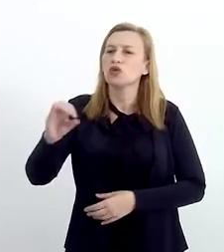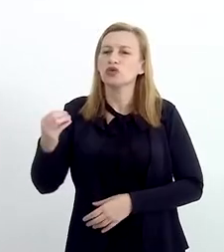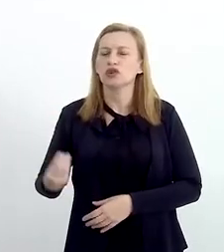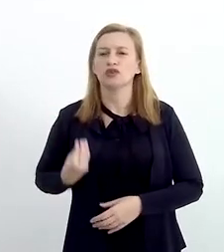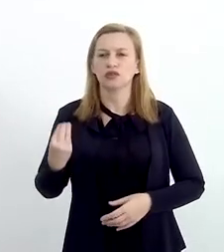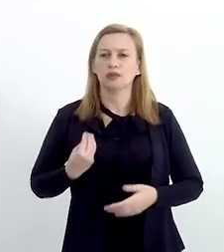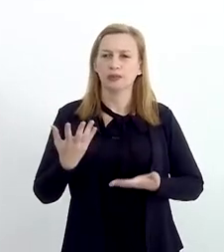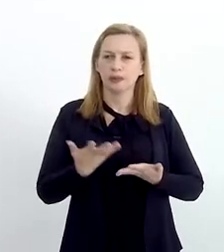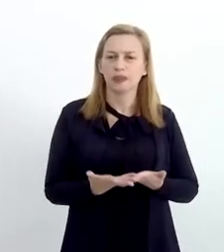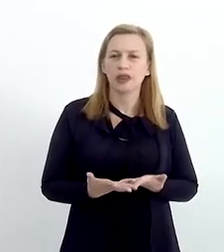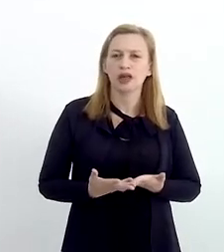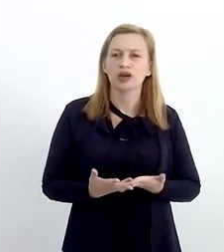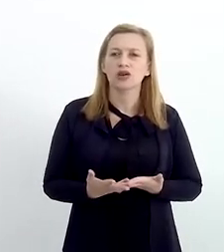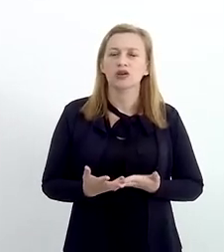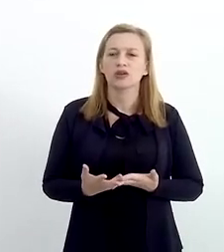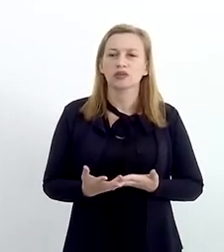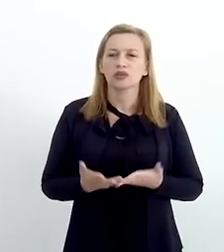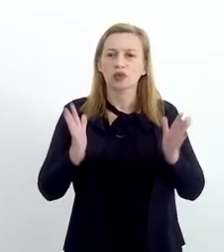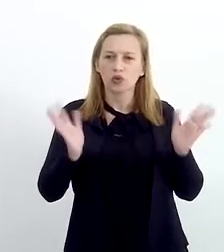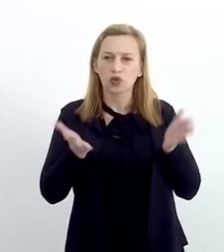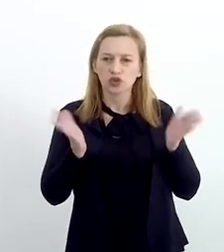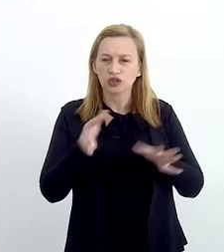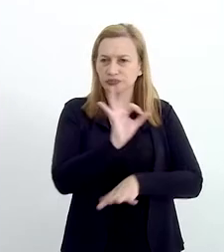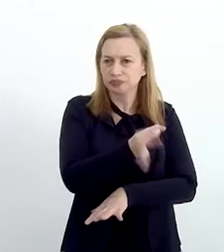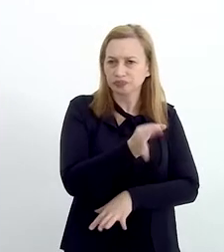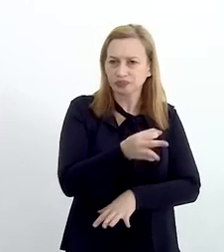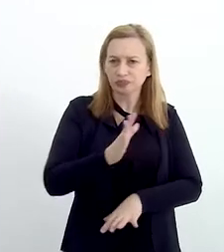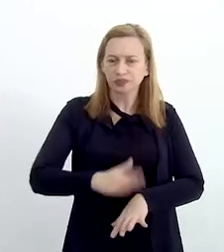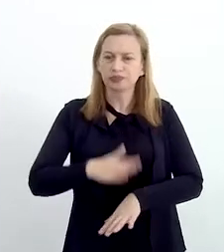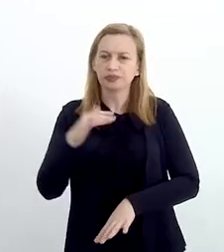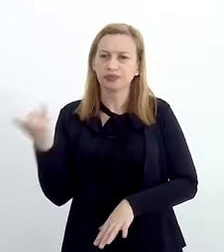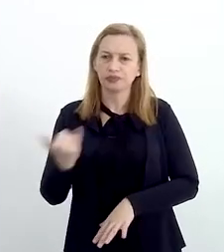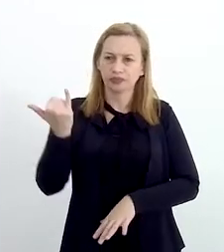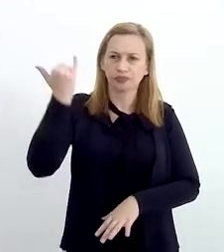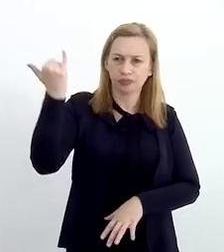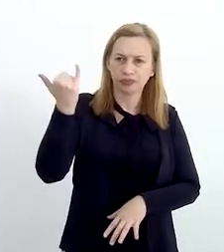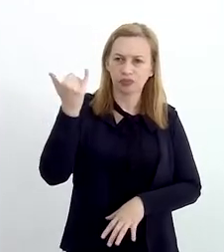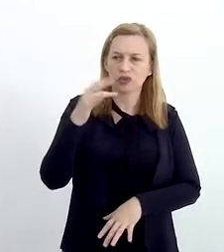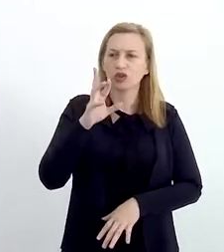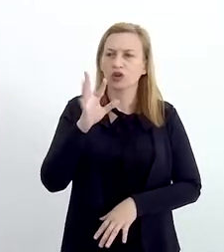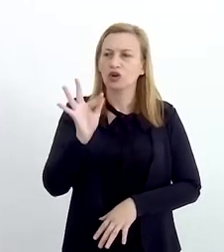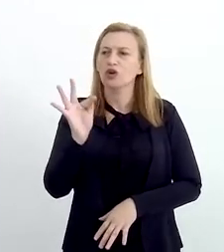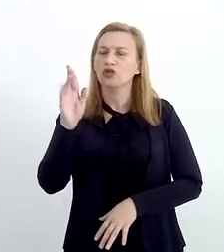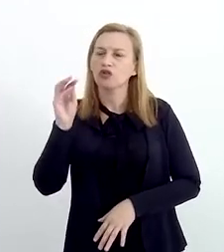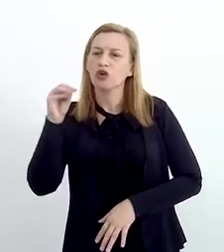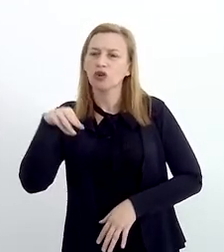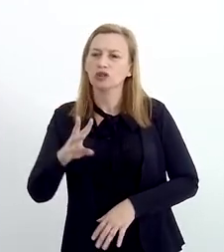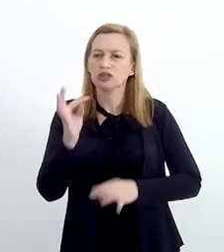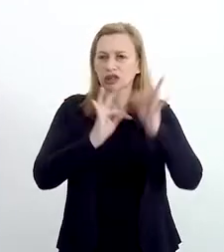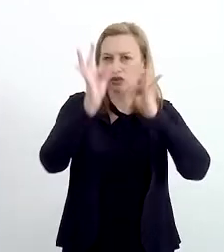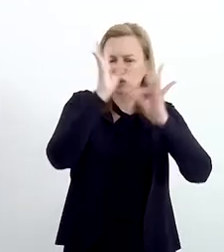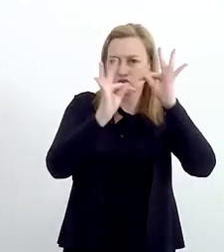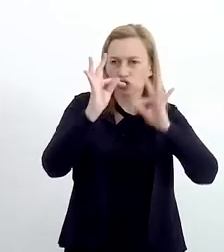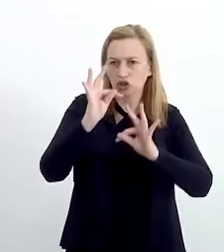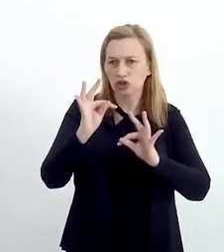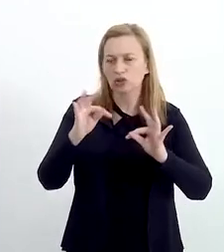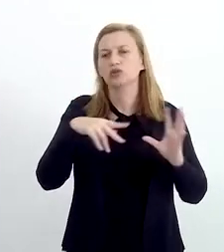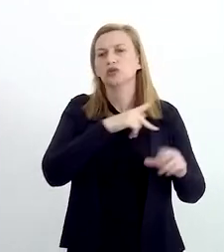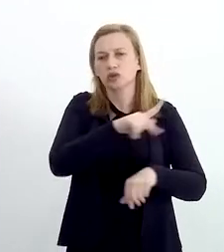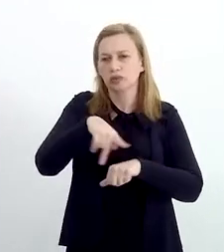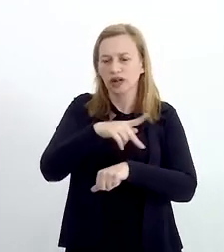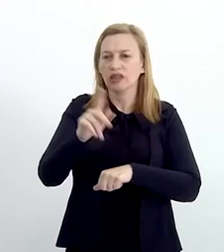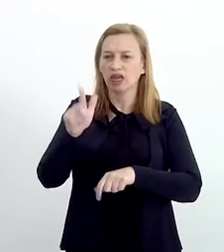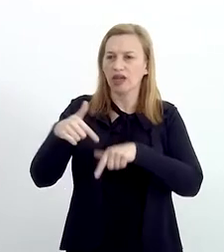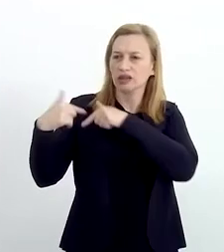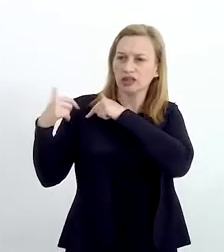da Rio Info? A Rio Info é hoje, provavelmente, um dos mais importantes fóruns de tecnologia do país. Além